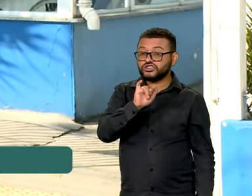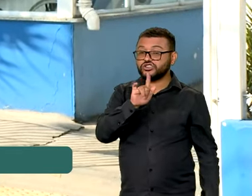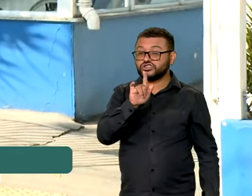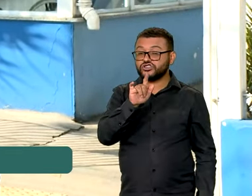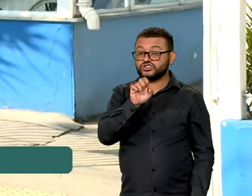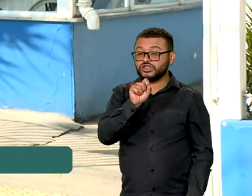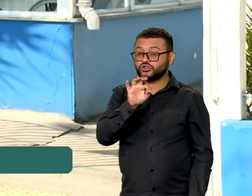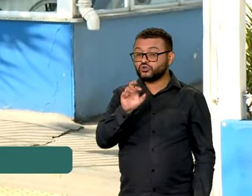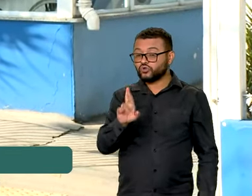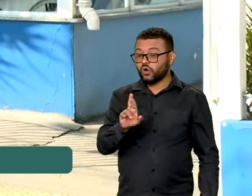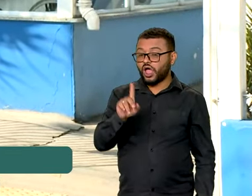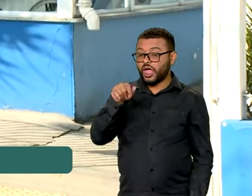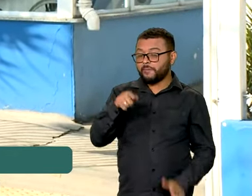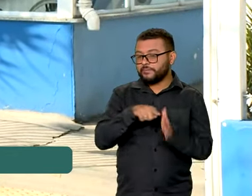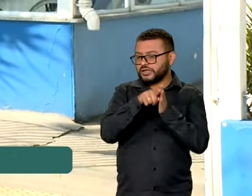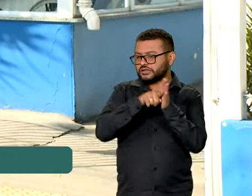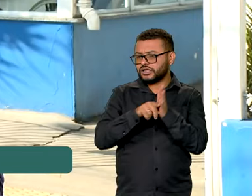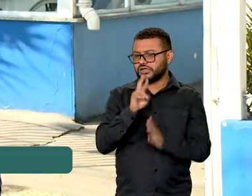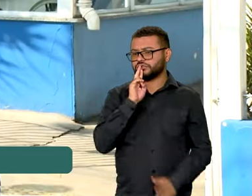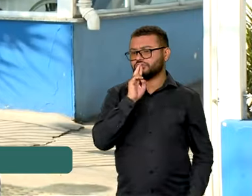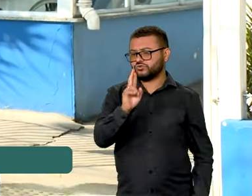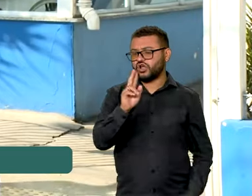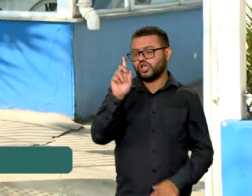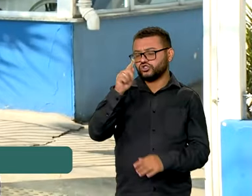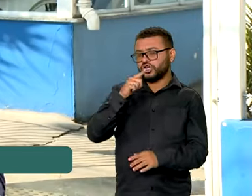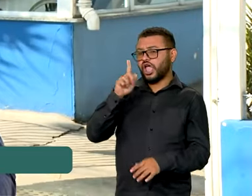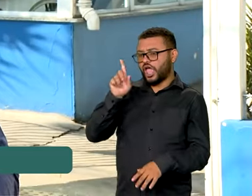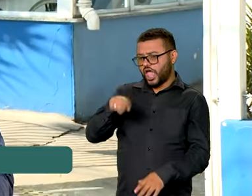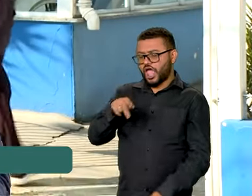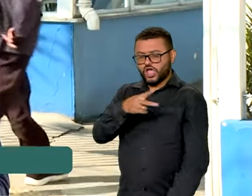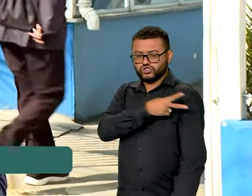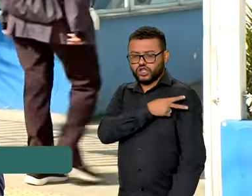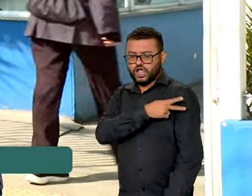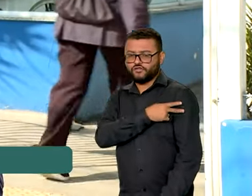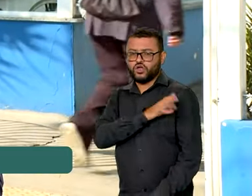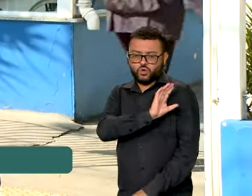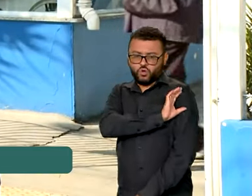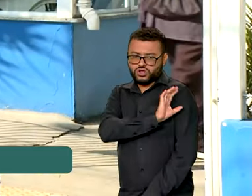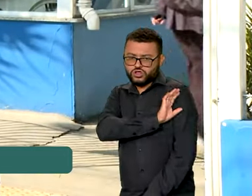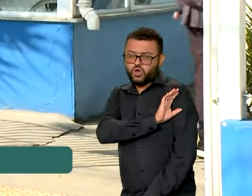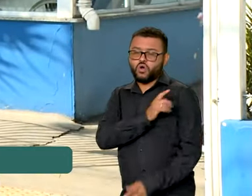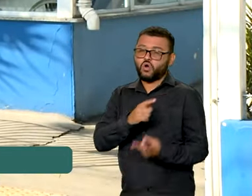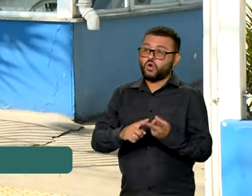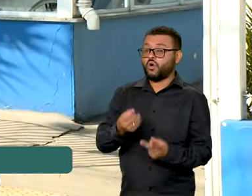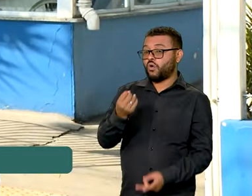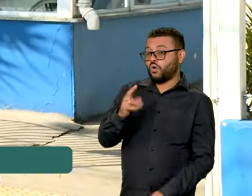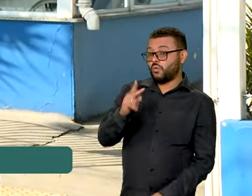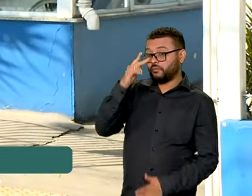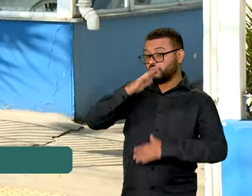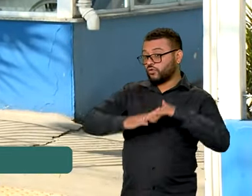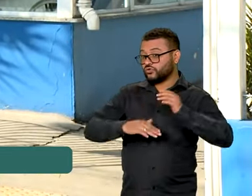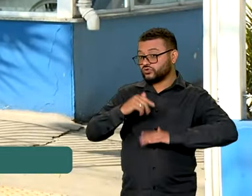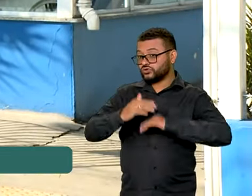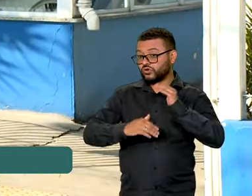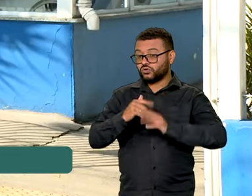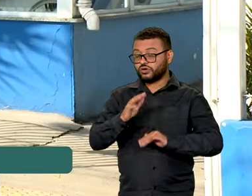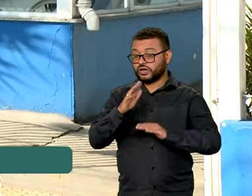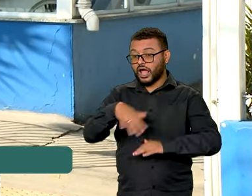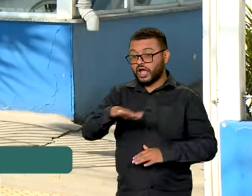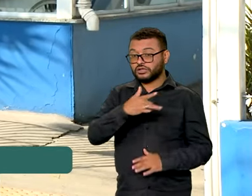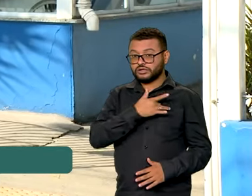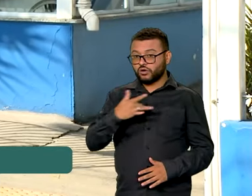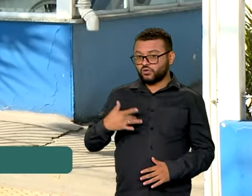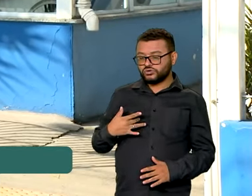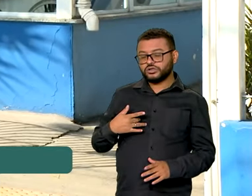pesquisa é respondida pelo gerente da unidade, pelo coordenador ou até mesmo por um profissional de saúde.